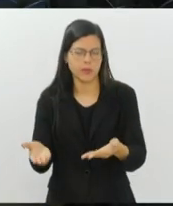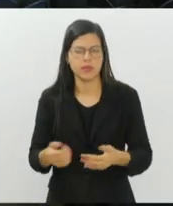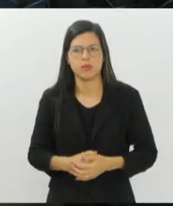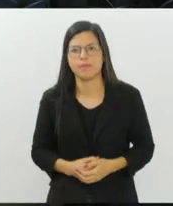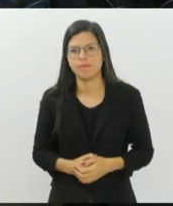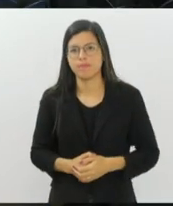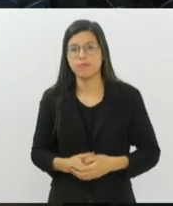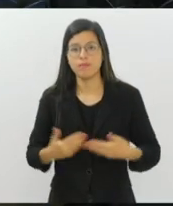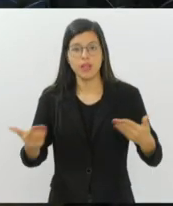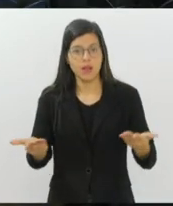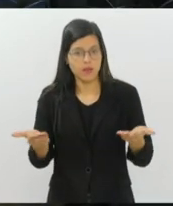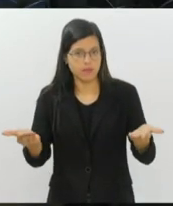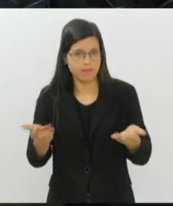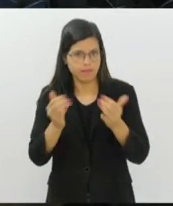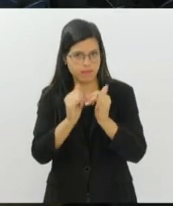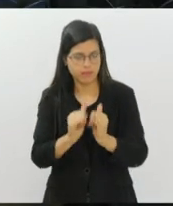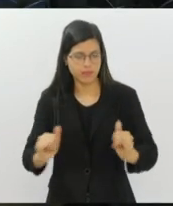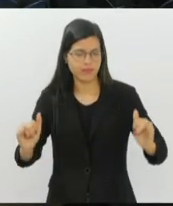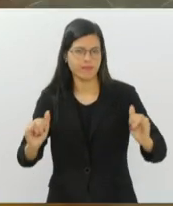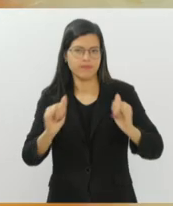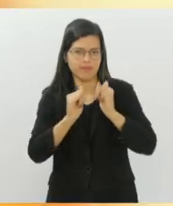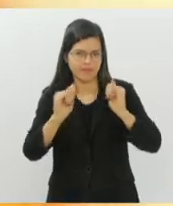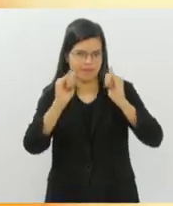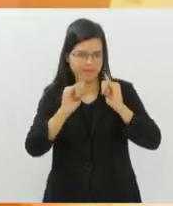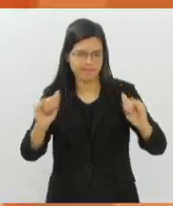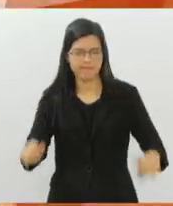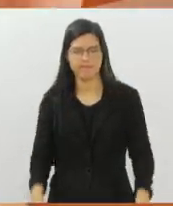Vamos agora ao nosso giro de notícias de hoje.